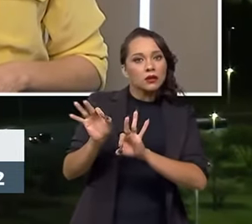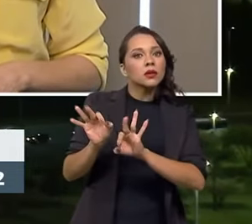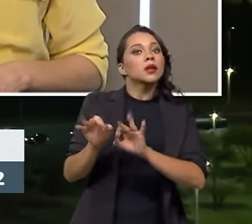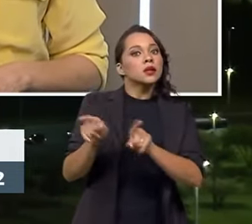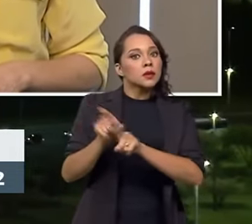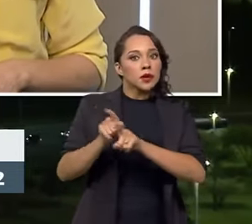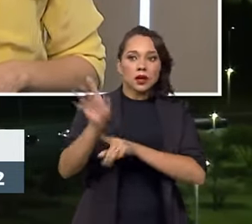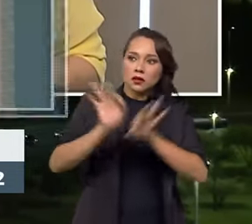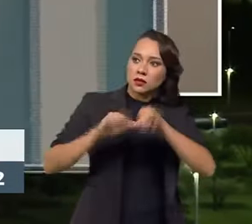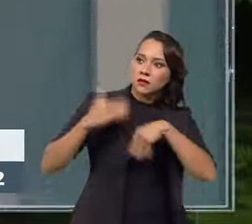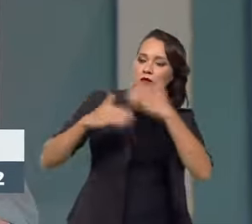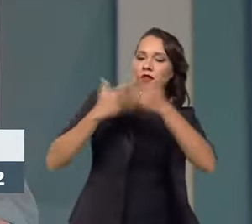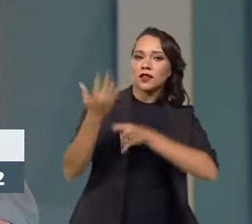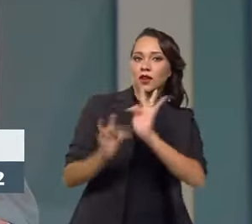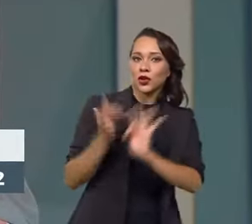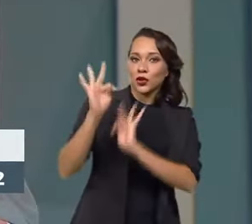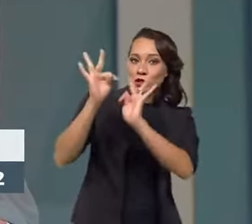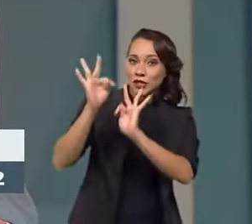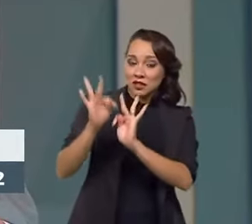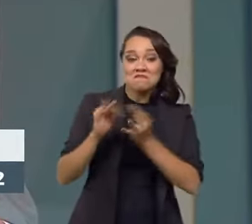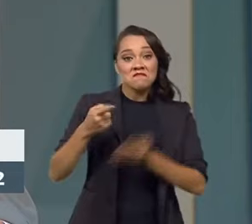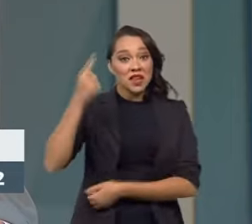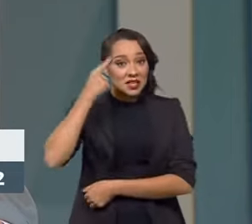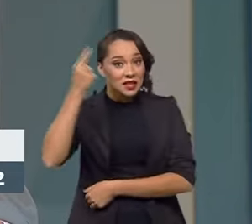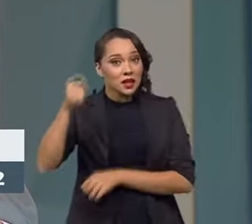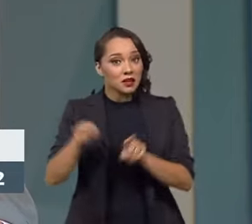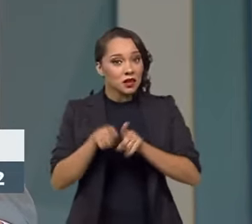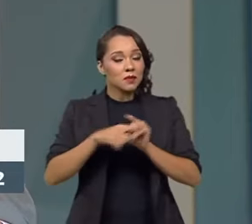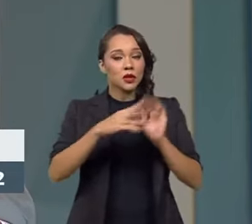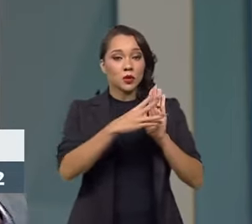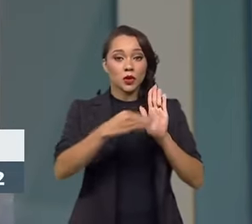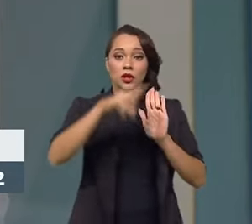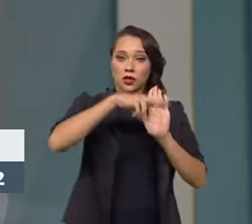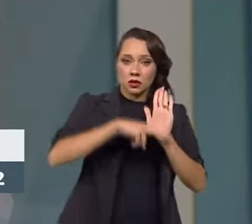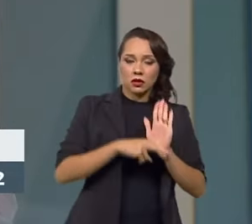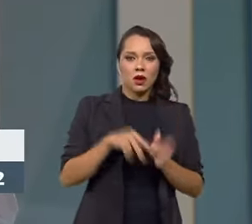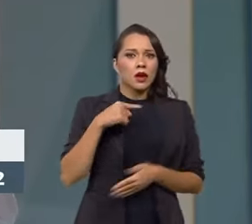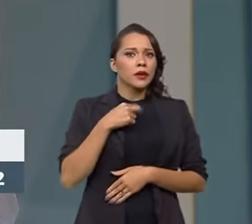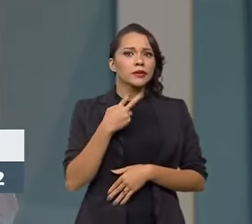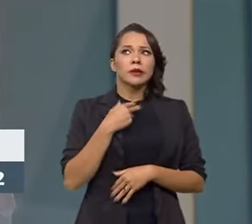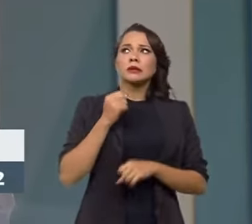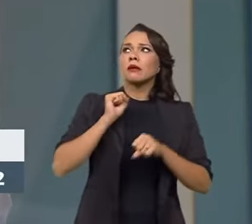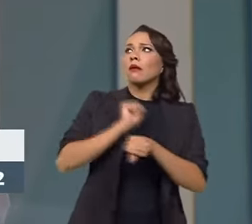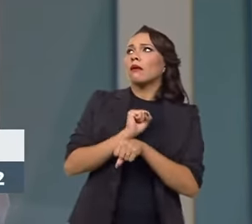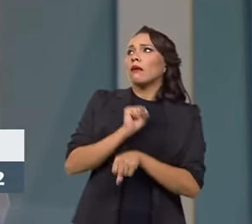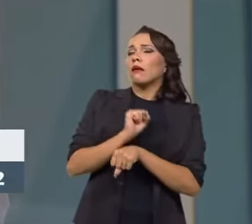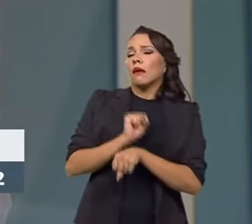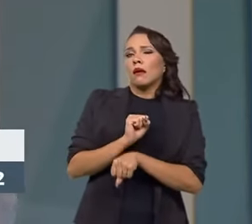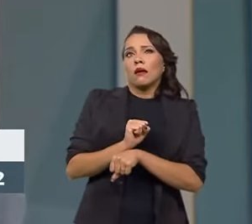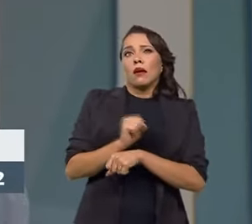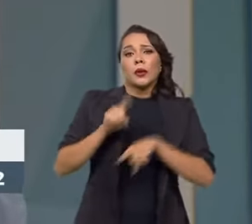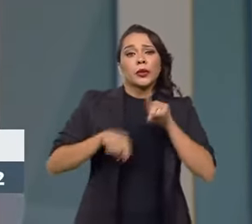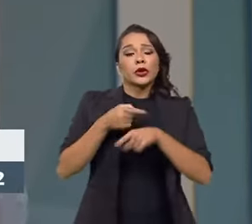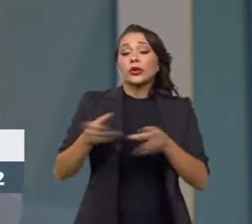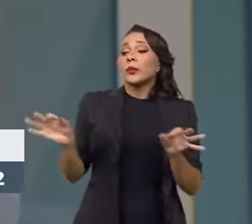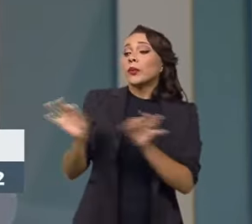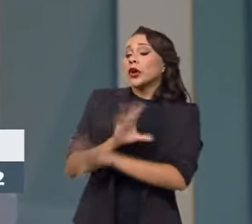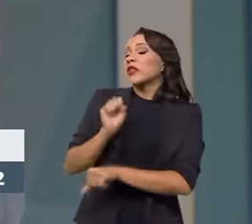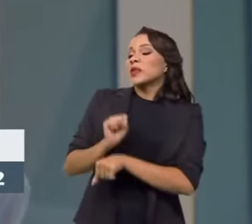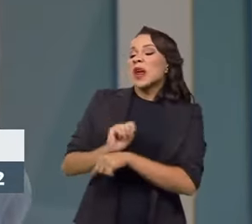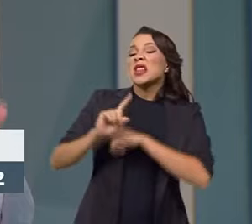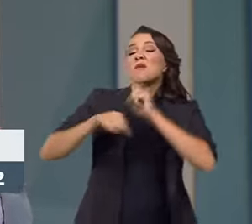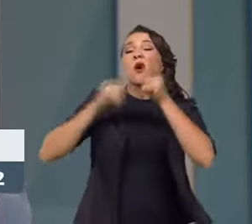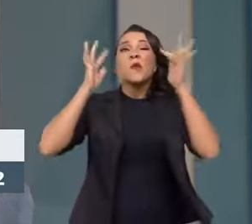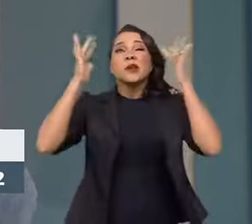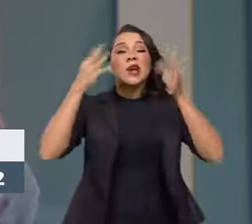tempo que está desenvolvendo a tecnologia. Essa é a ideia também do modelo regulatório, eu não posso esperar o produto estar pronto para começar